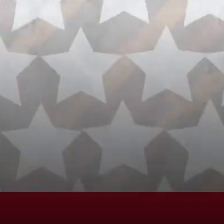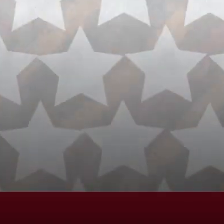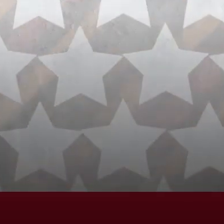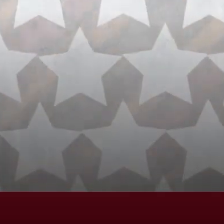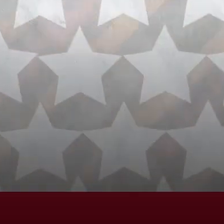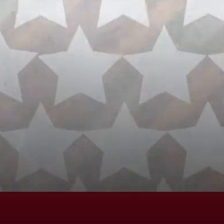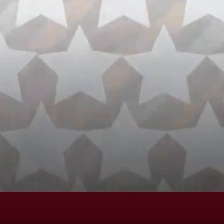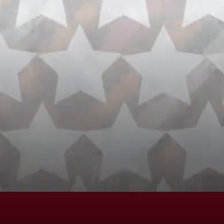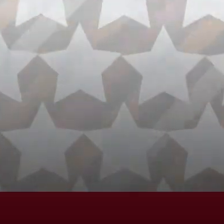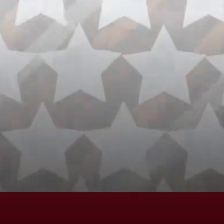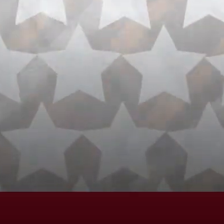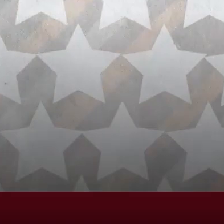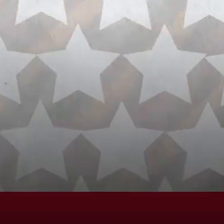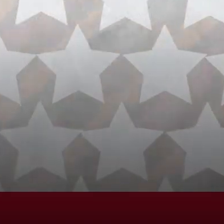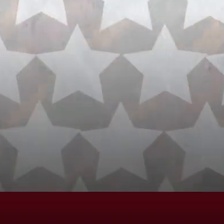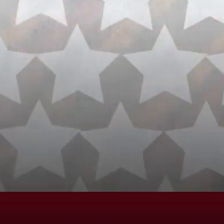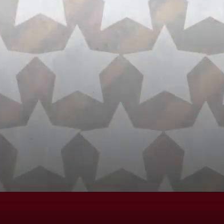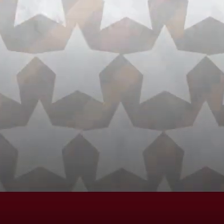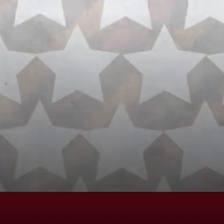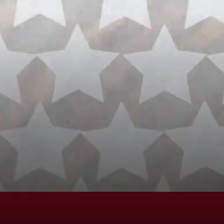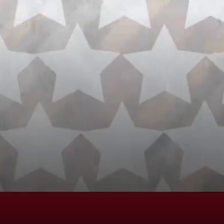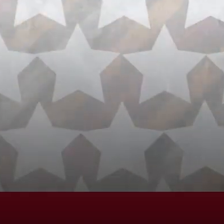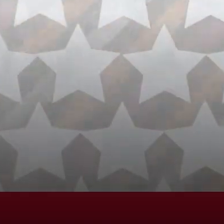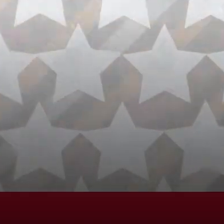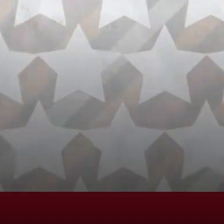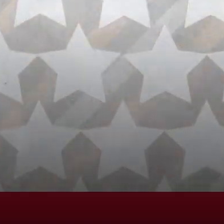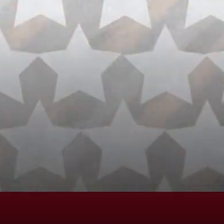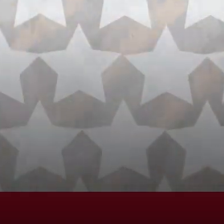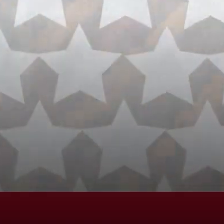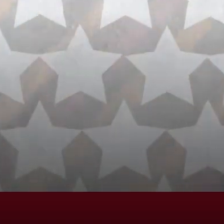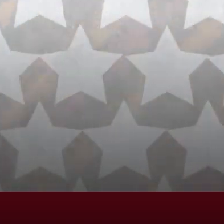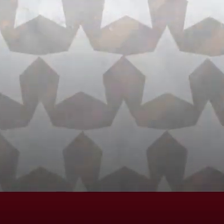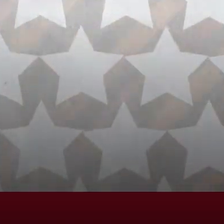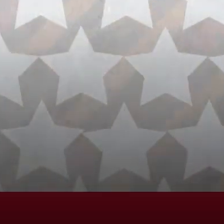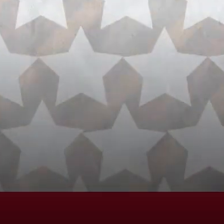TV PT. Em sintonia com o Brasil. Em sintonia com você.